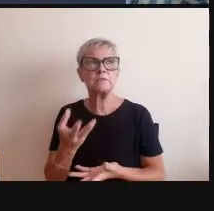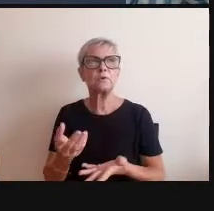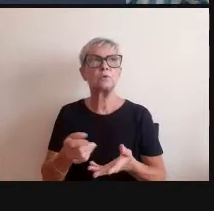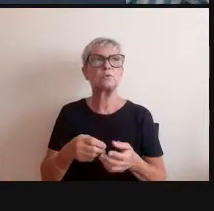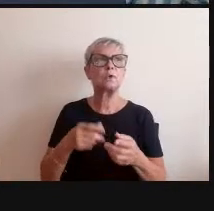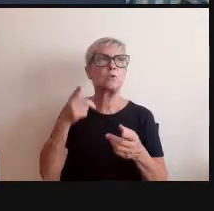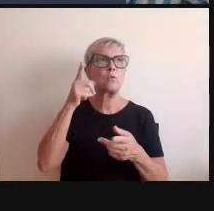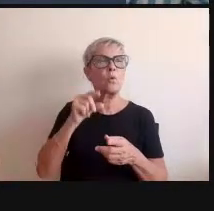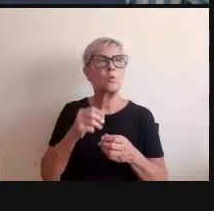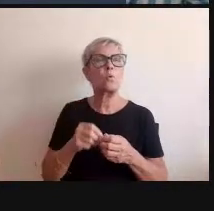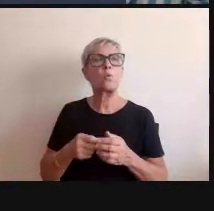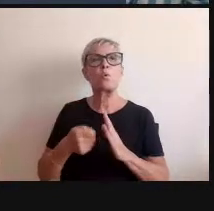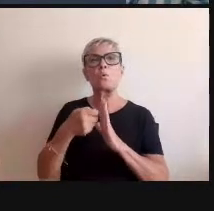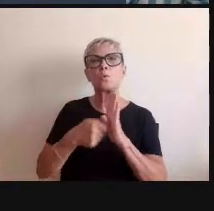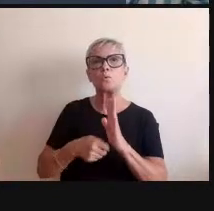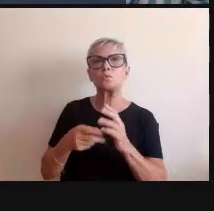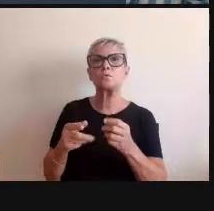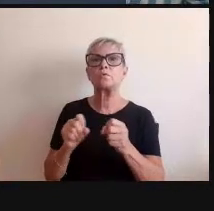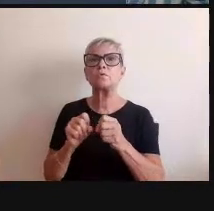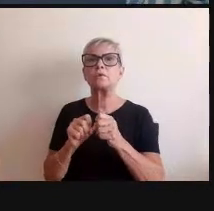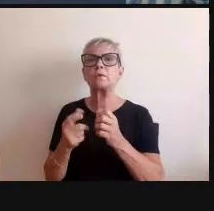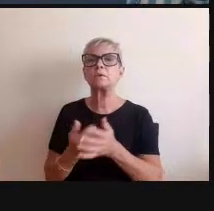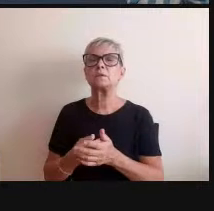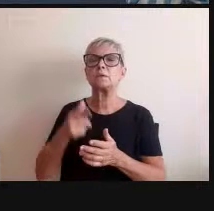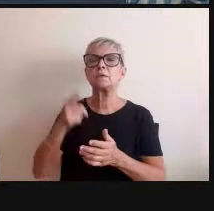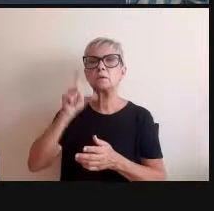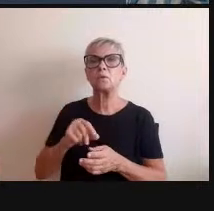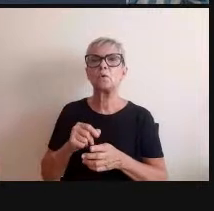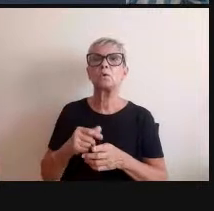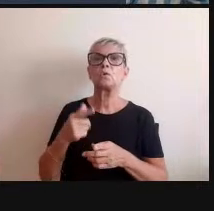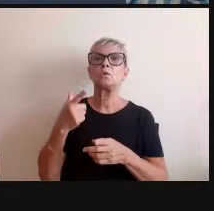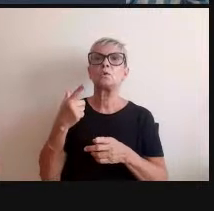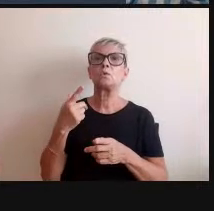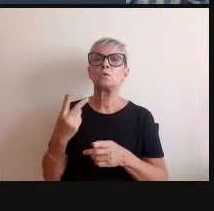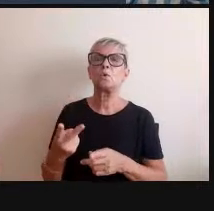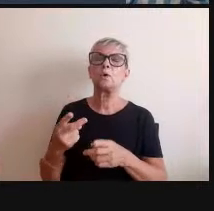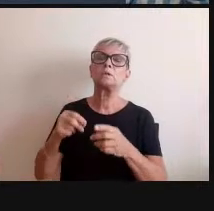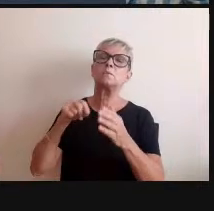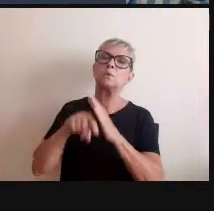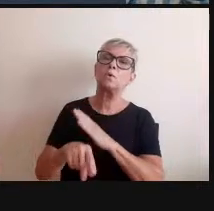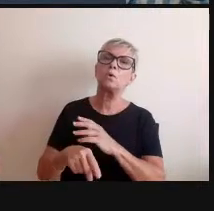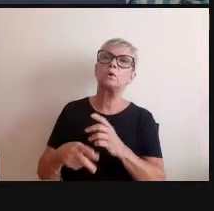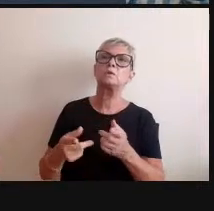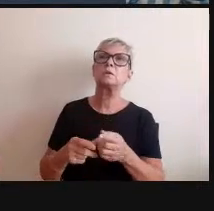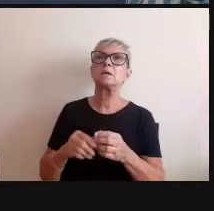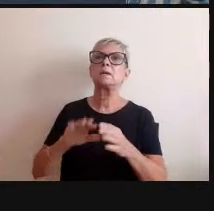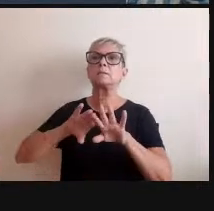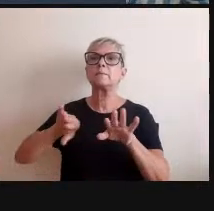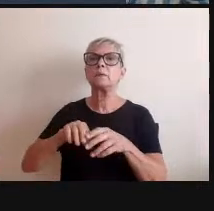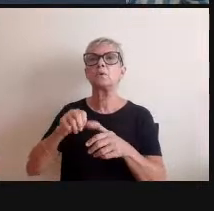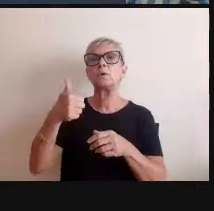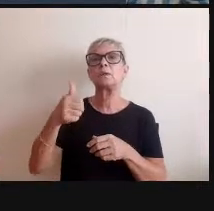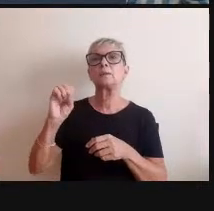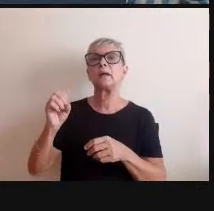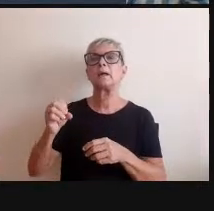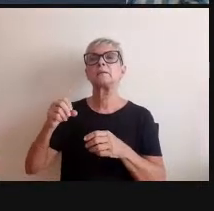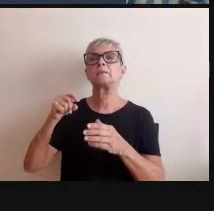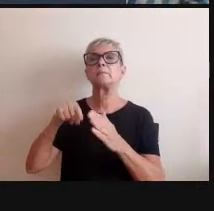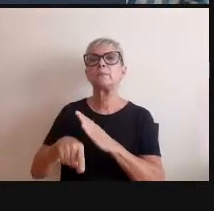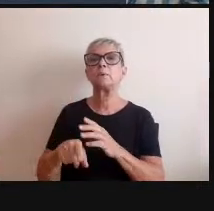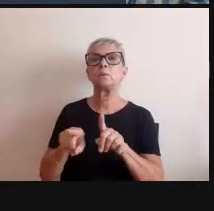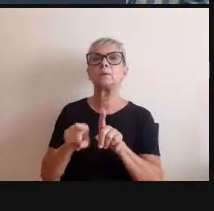2 milhões de fotografias separou na primeira fase 10 mil e por fim chegou ao número margem de